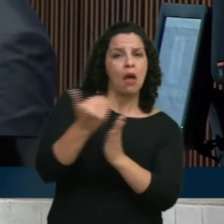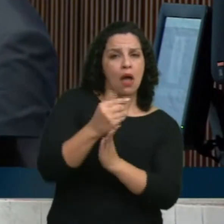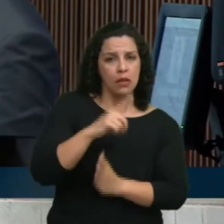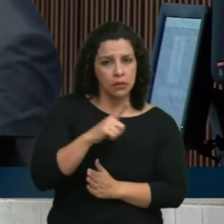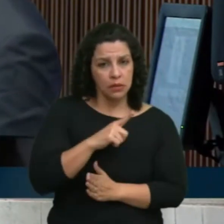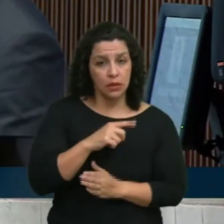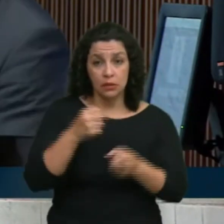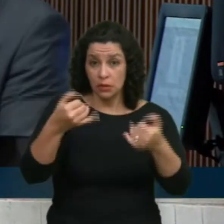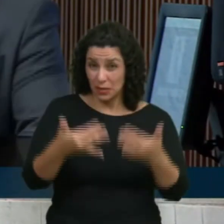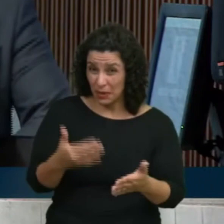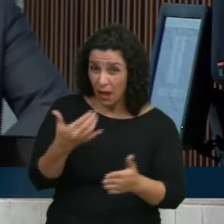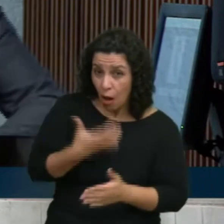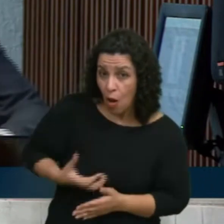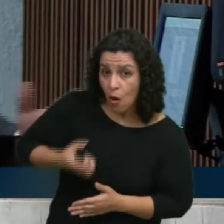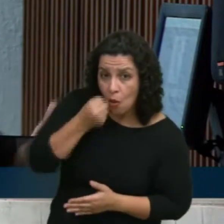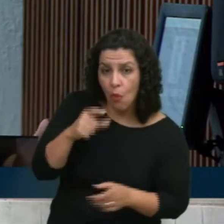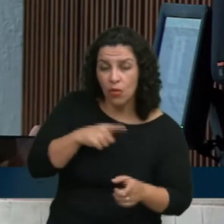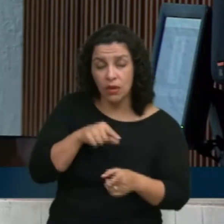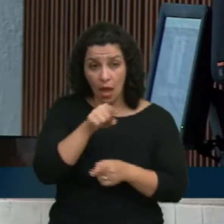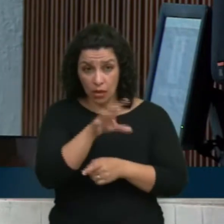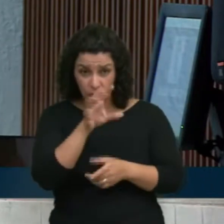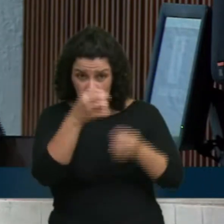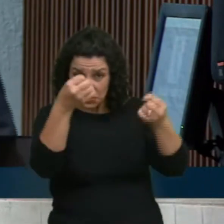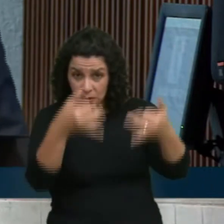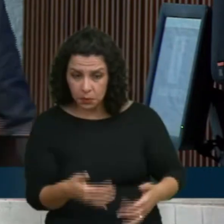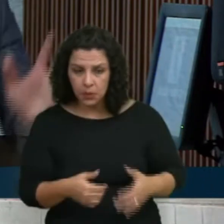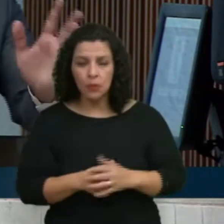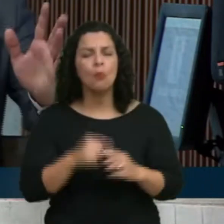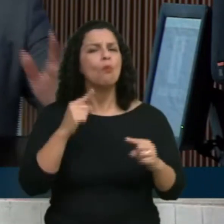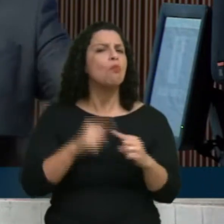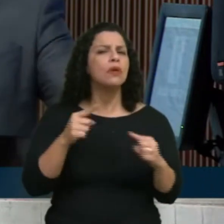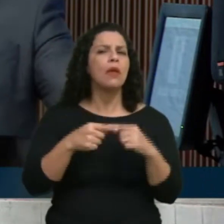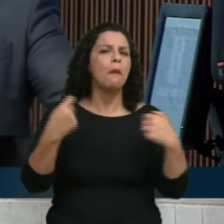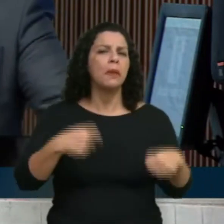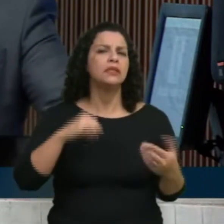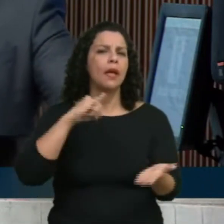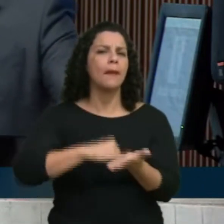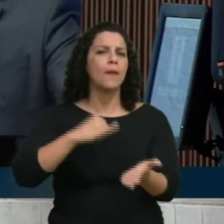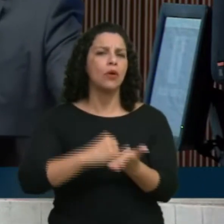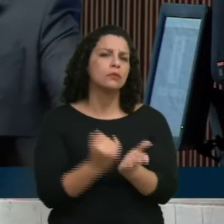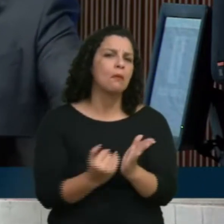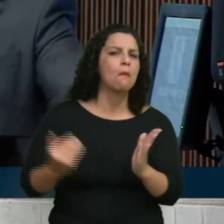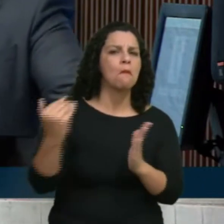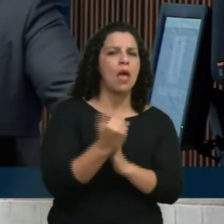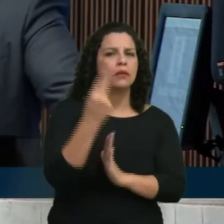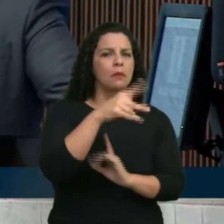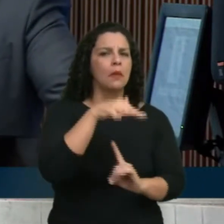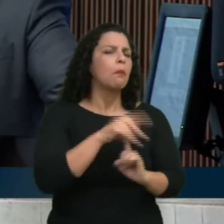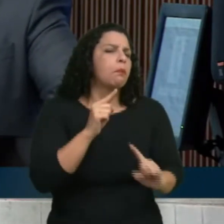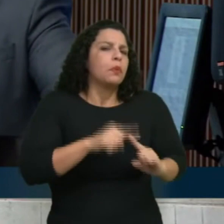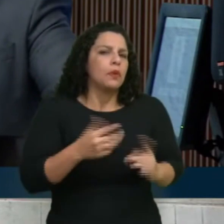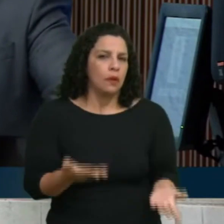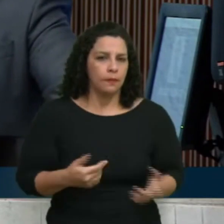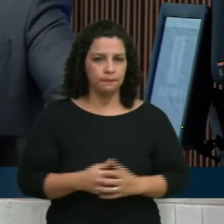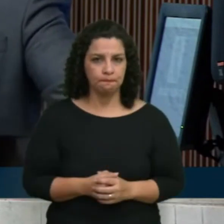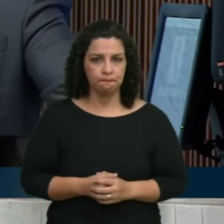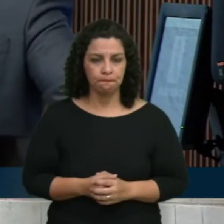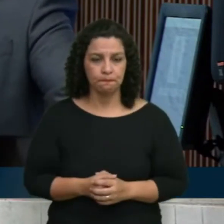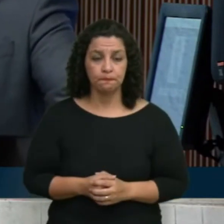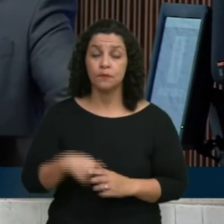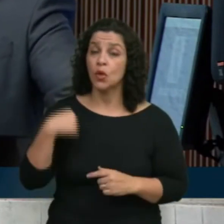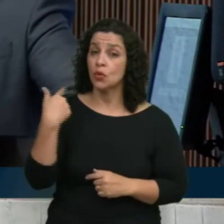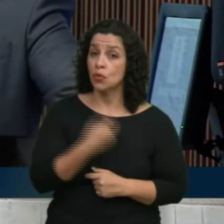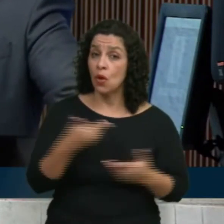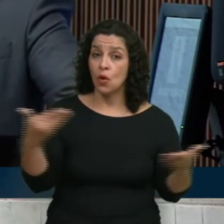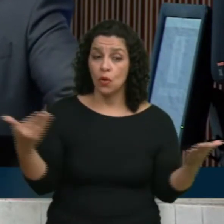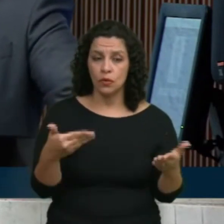vez que há o superávit, uma vez que há tudo isso colocado, por que aumento de ICMS no estado do Paraná? Vamos